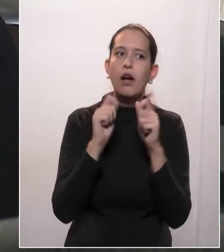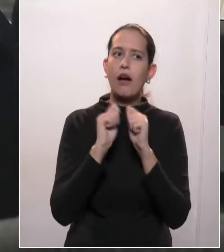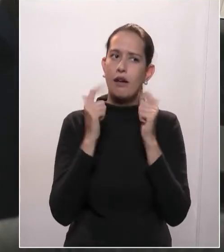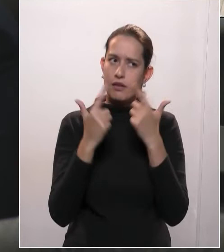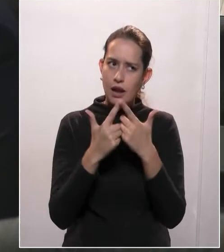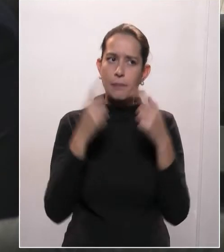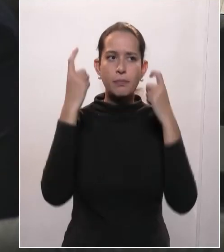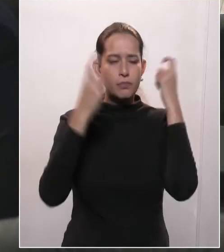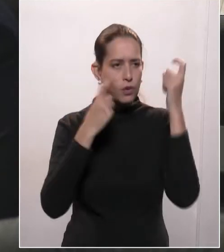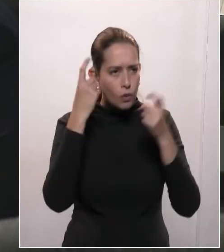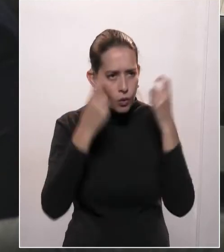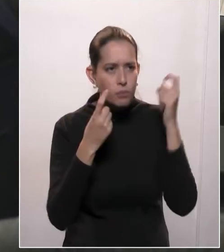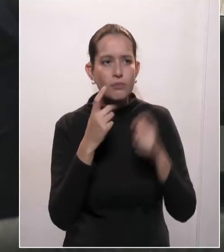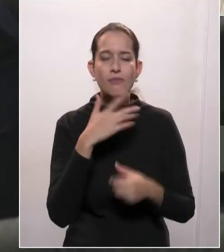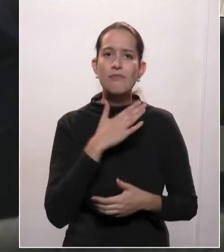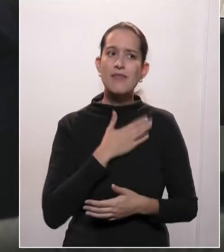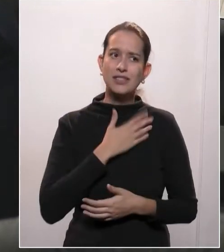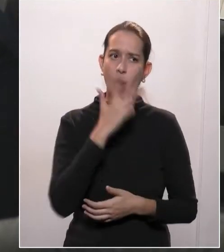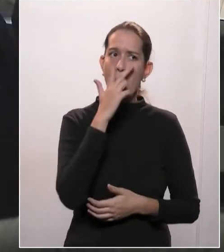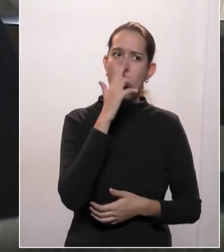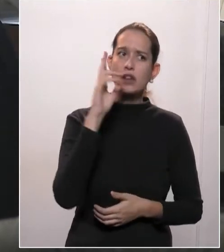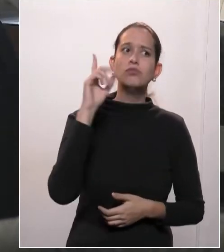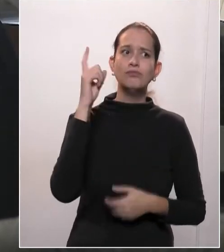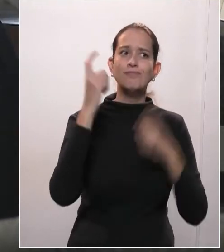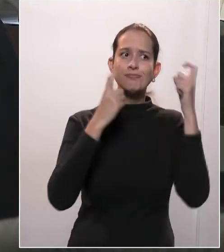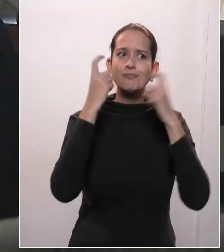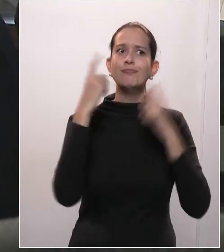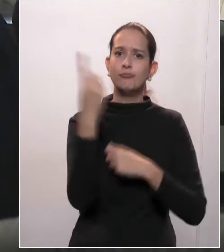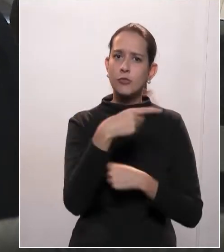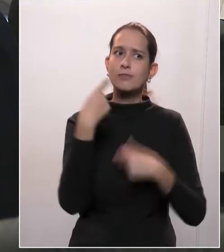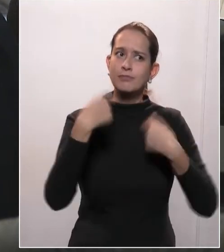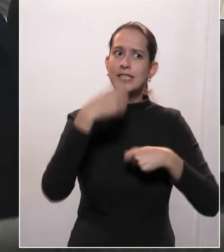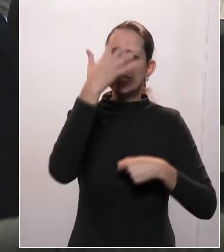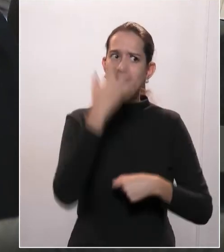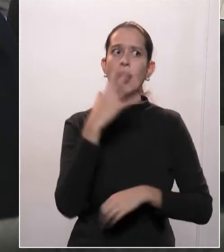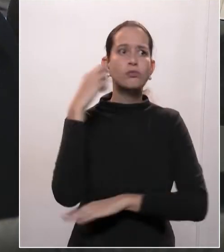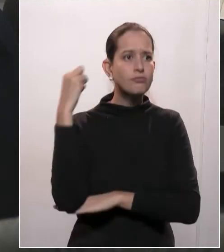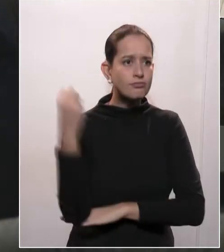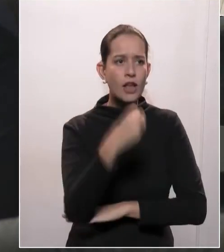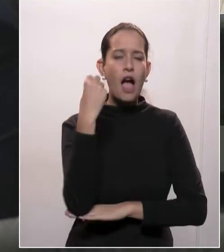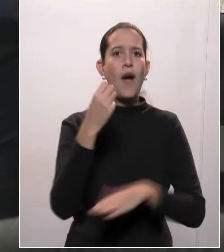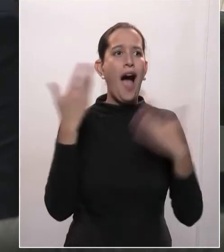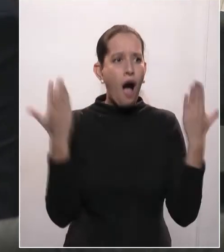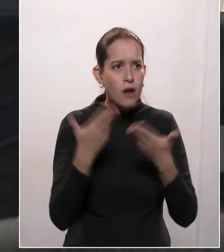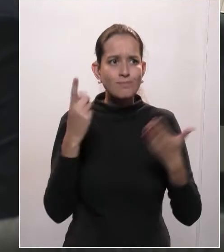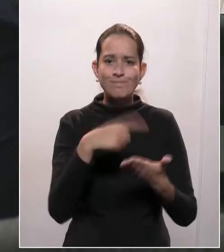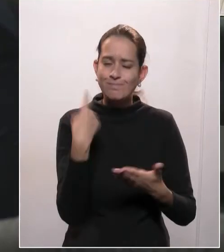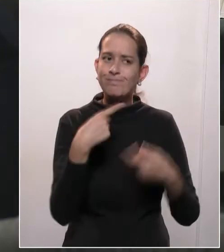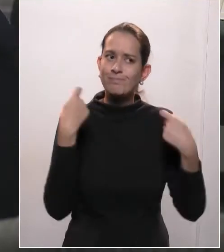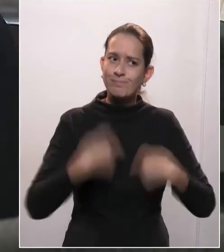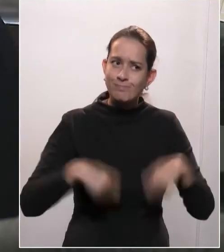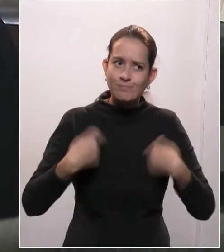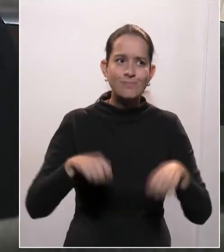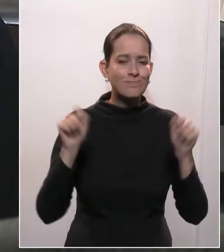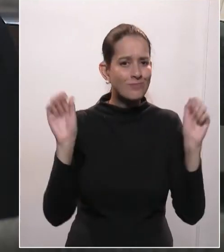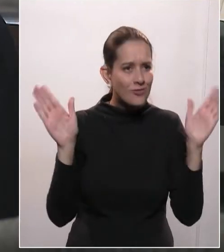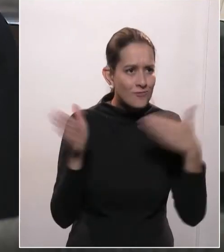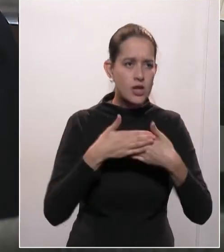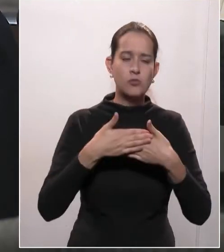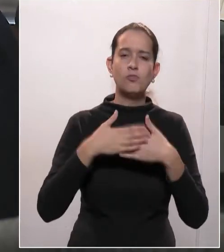ser mais drásticos, temos que ser mais incisivos nas medidas. Nós temos que parar realmente o país,